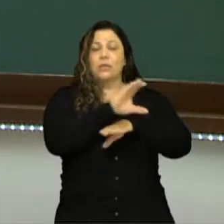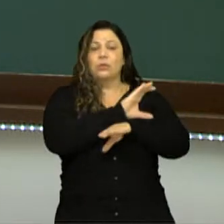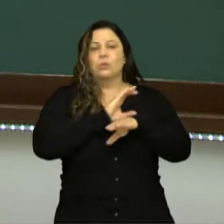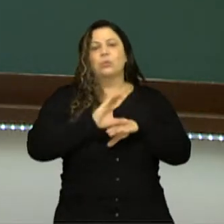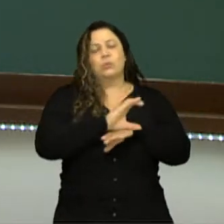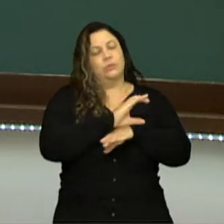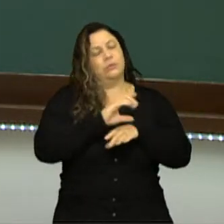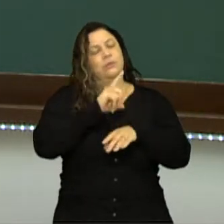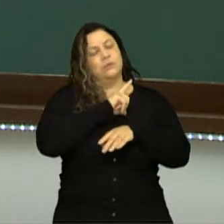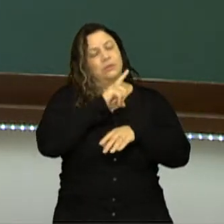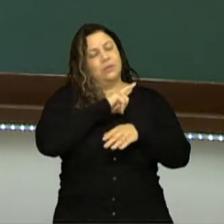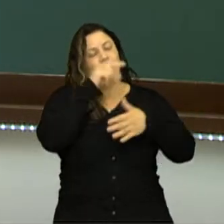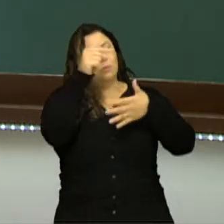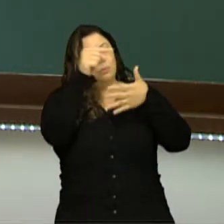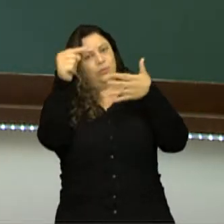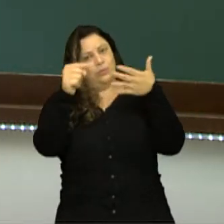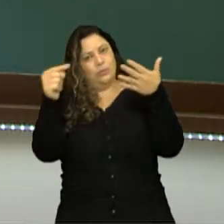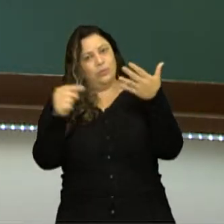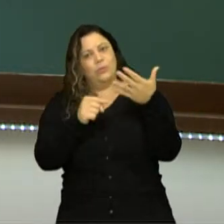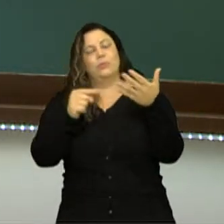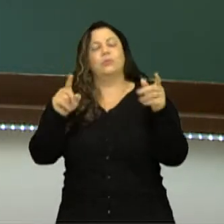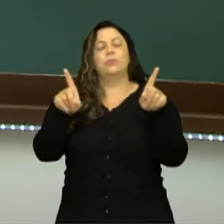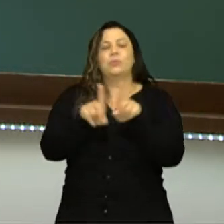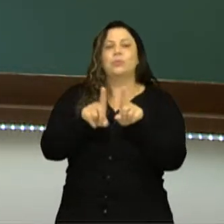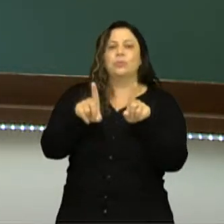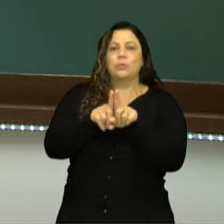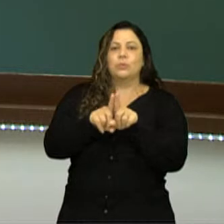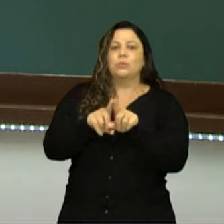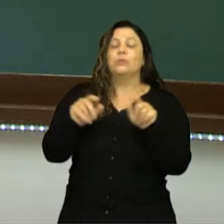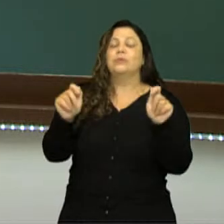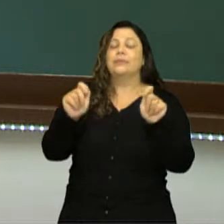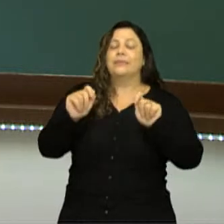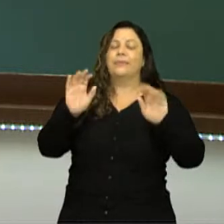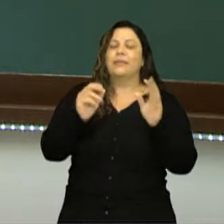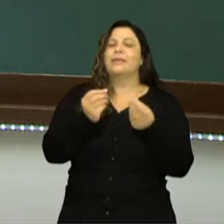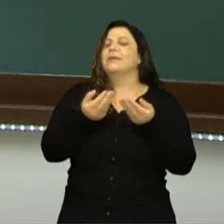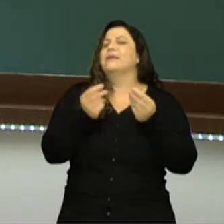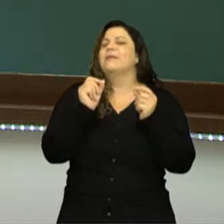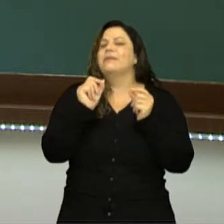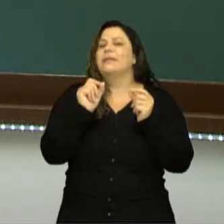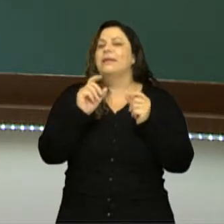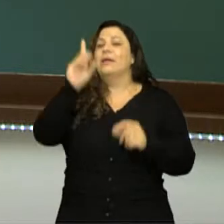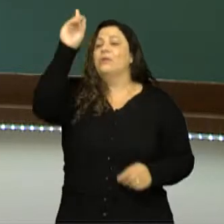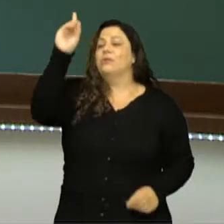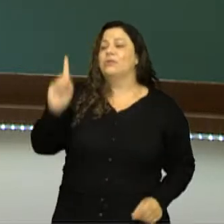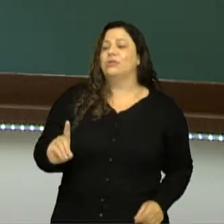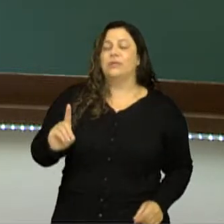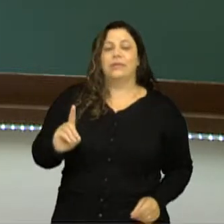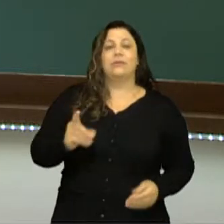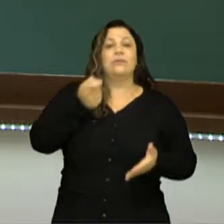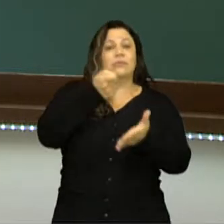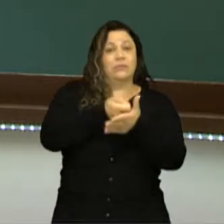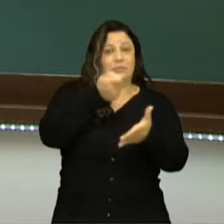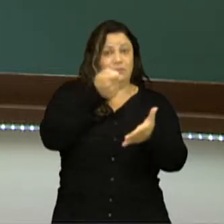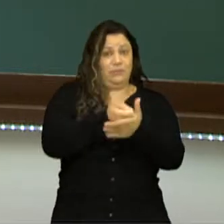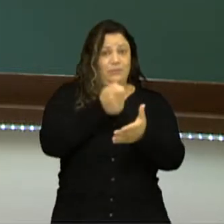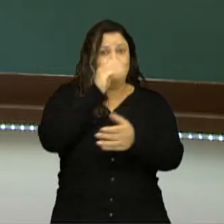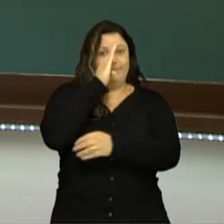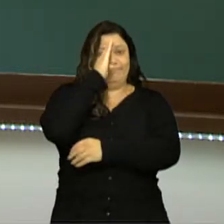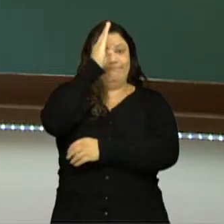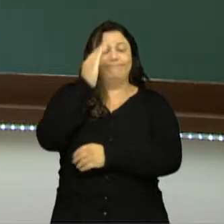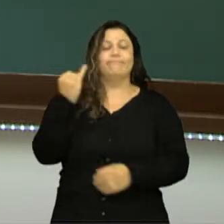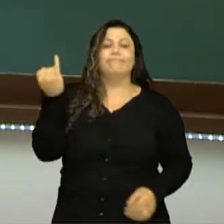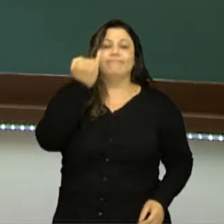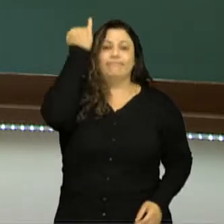muitos itens e um deles trata dos direitos e dos deveres fundamentais tanto